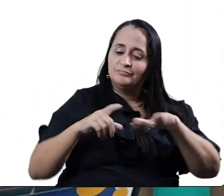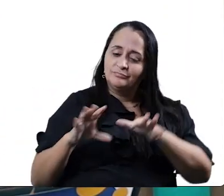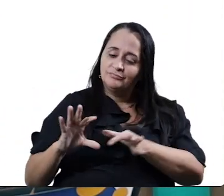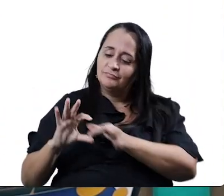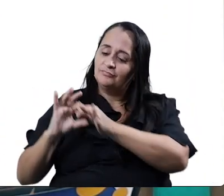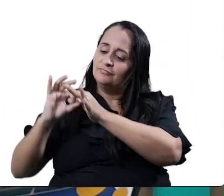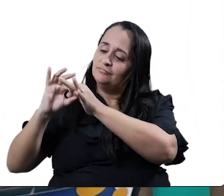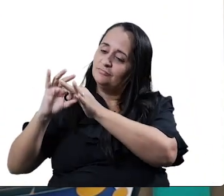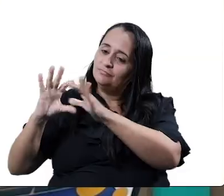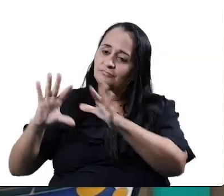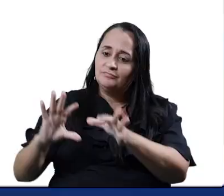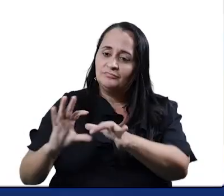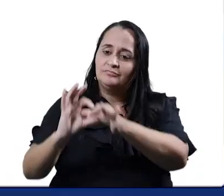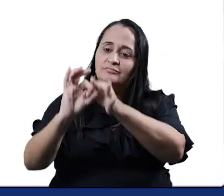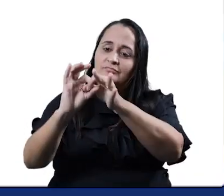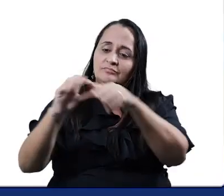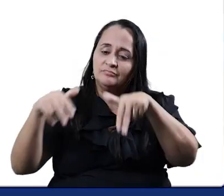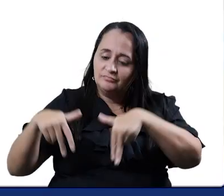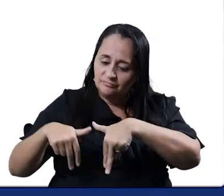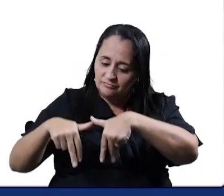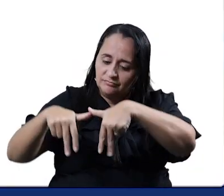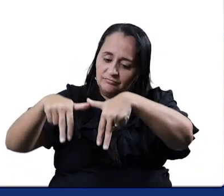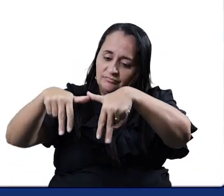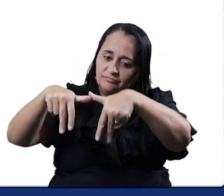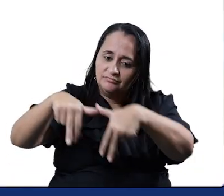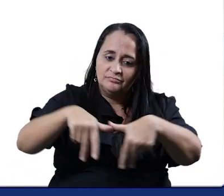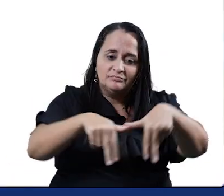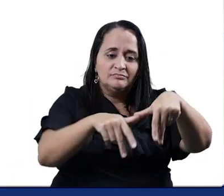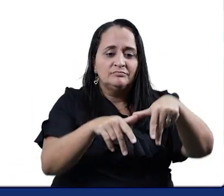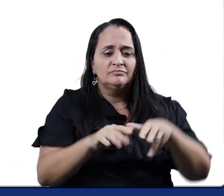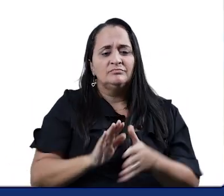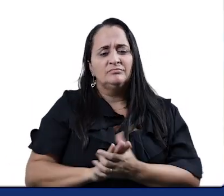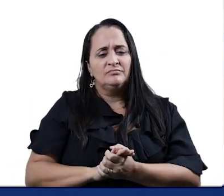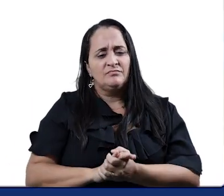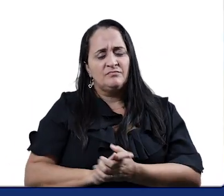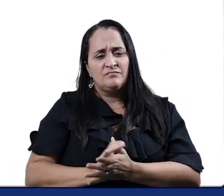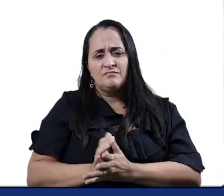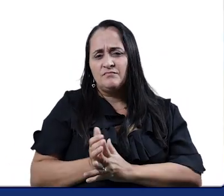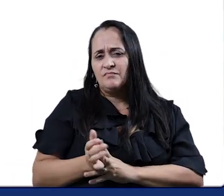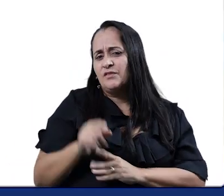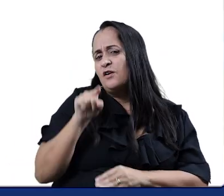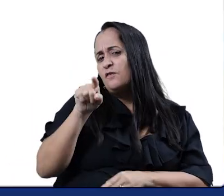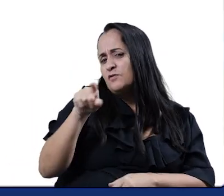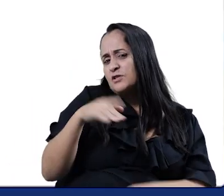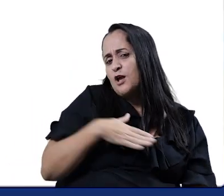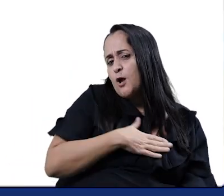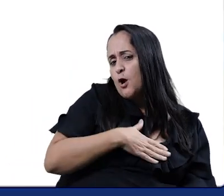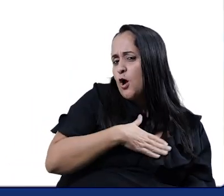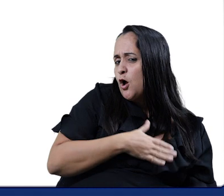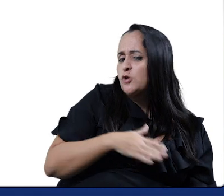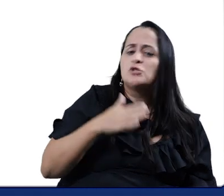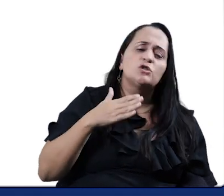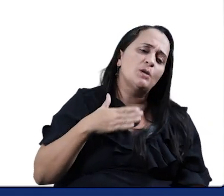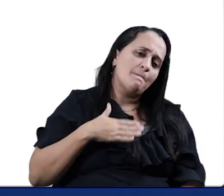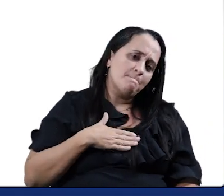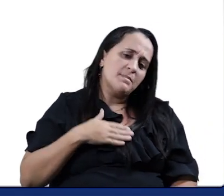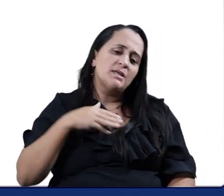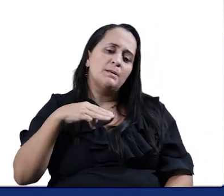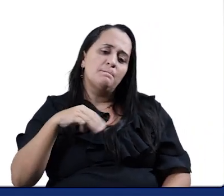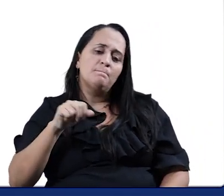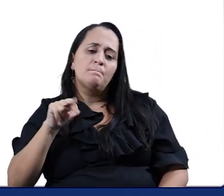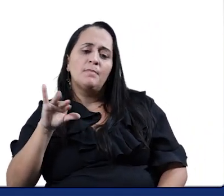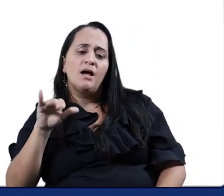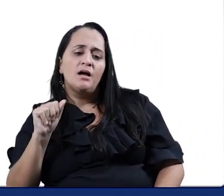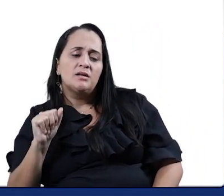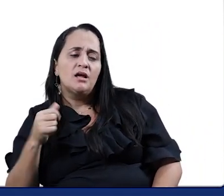e vai. Aí depois tem outro exemplo. Você gosta de mim, ó Maria? Eu também de